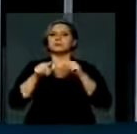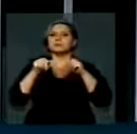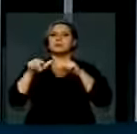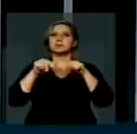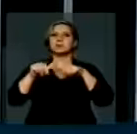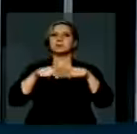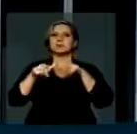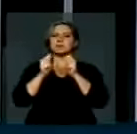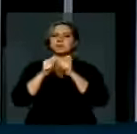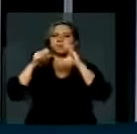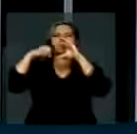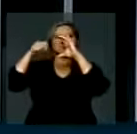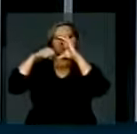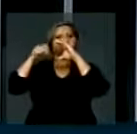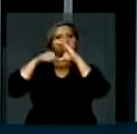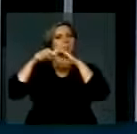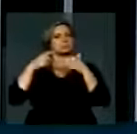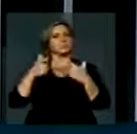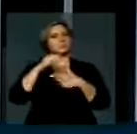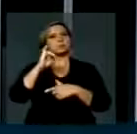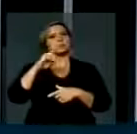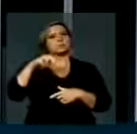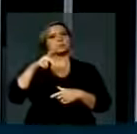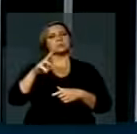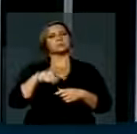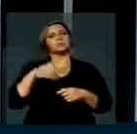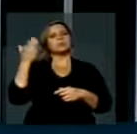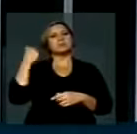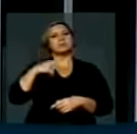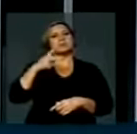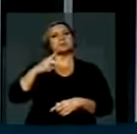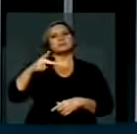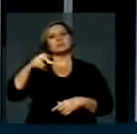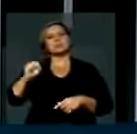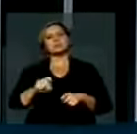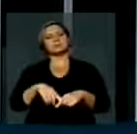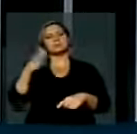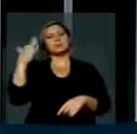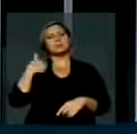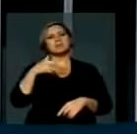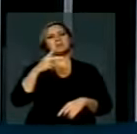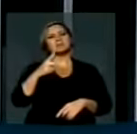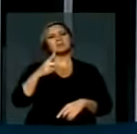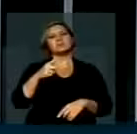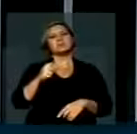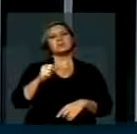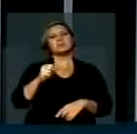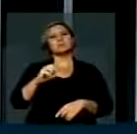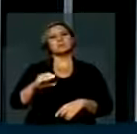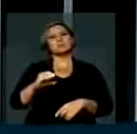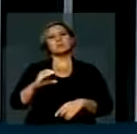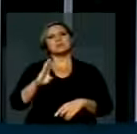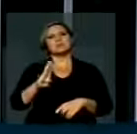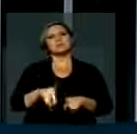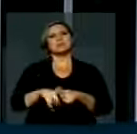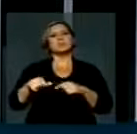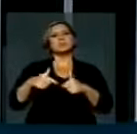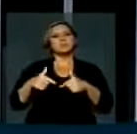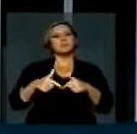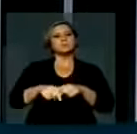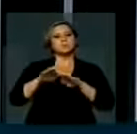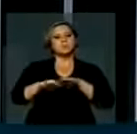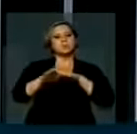imprensa. Quero ressaltar que o PPS, desde o tempo do PCB, sempre apoiou e esteve junto das